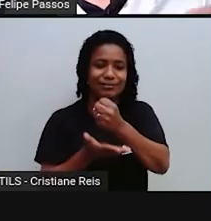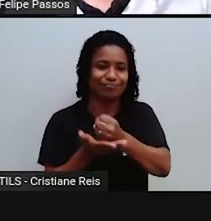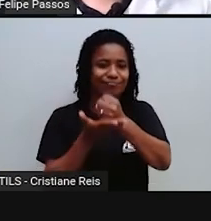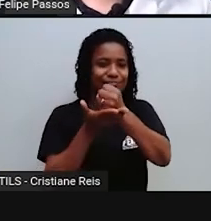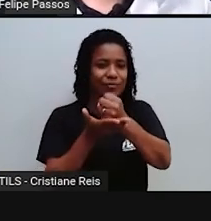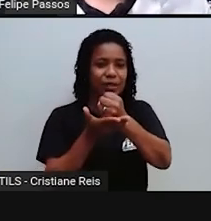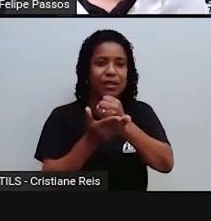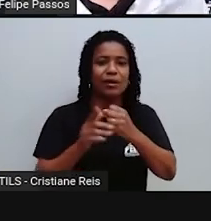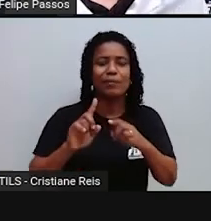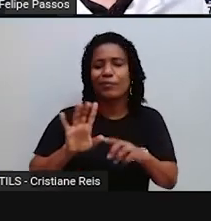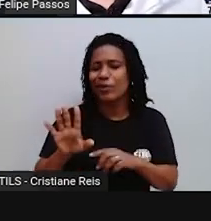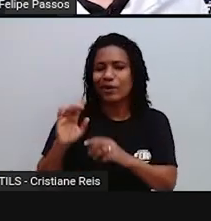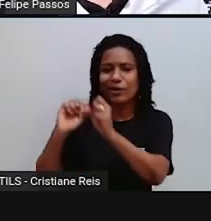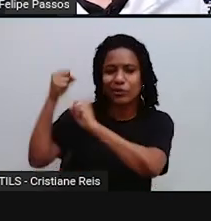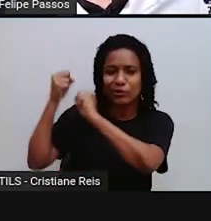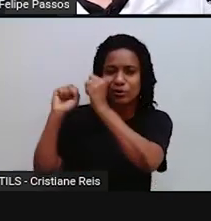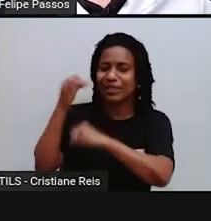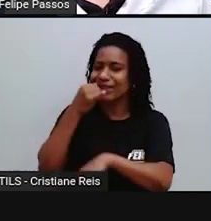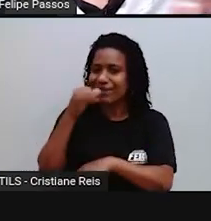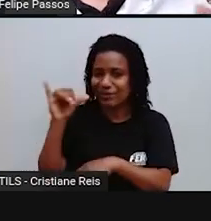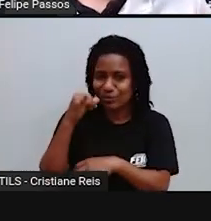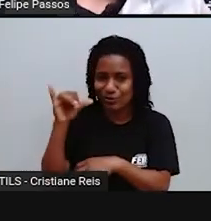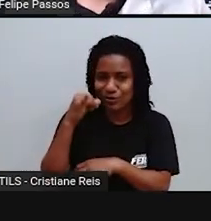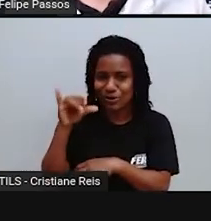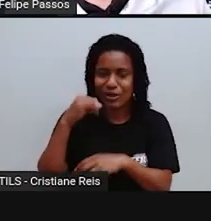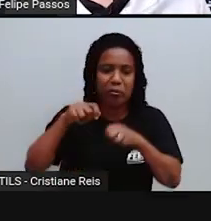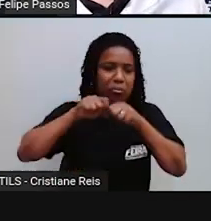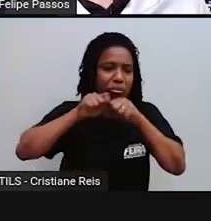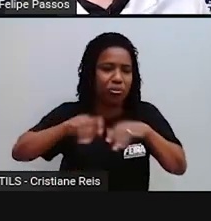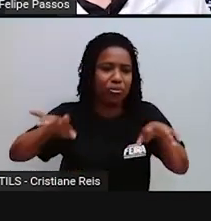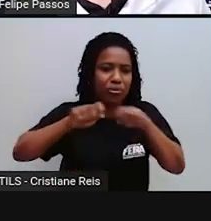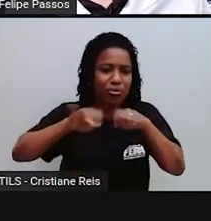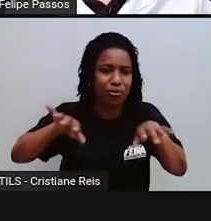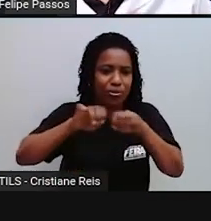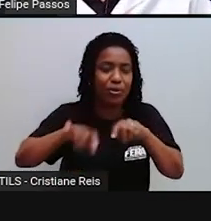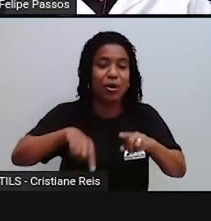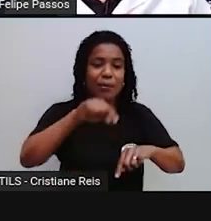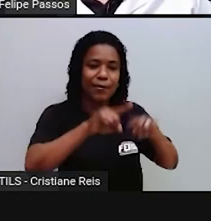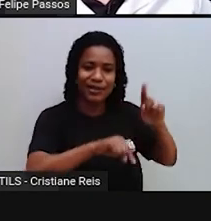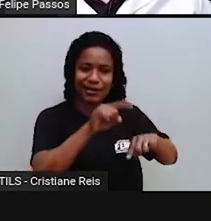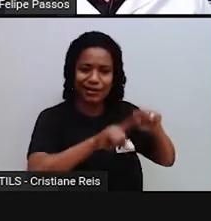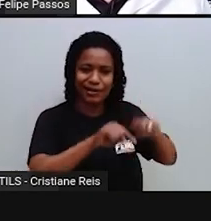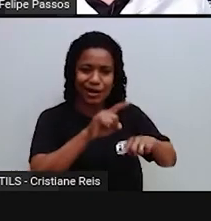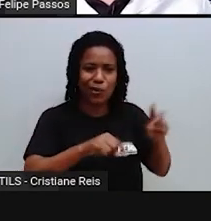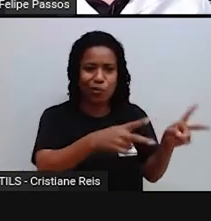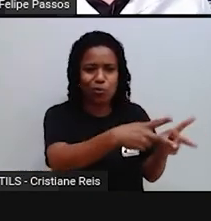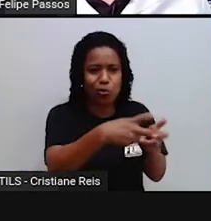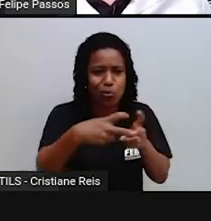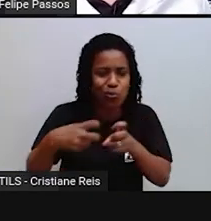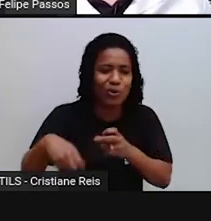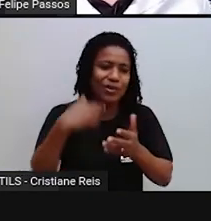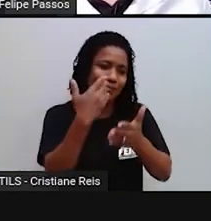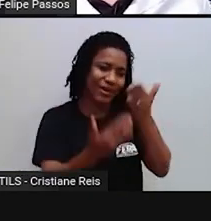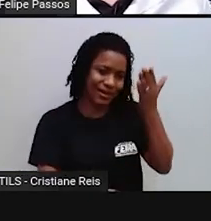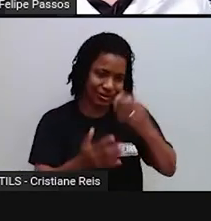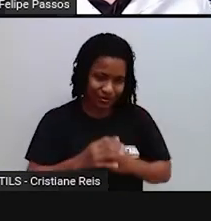e aí você gasta mais material do que o necessário, você desperdiça muito, então rever como a indústria